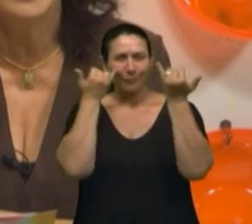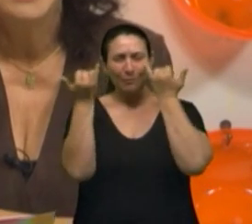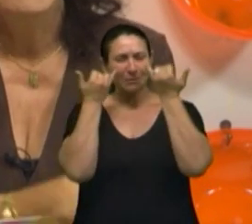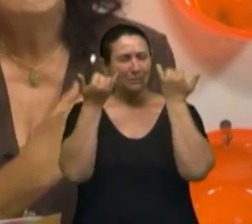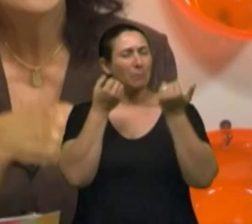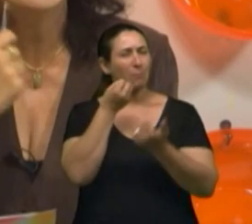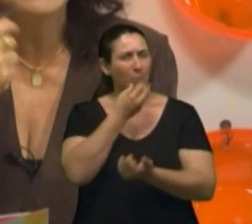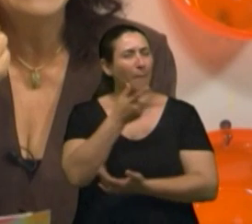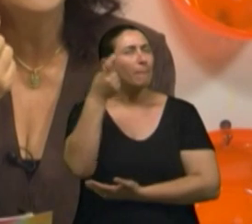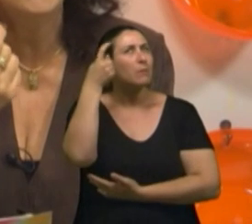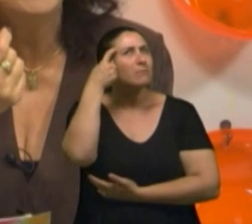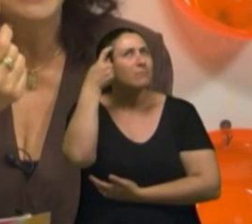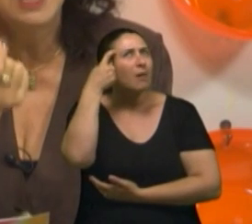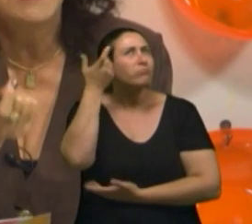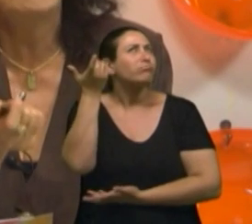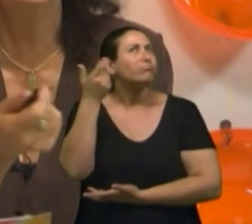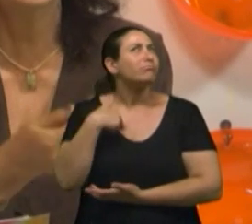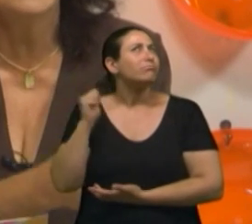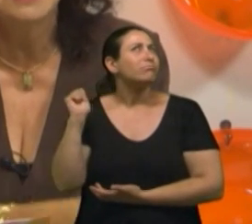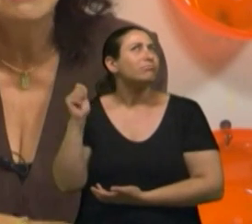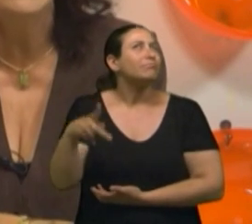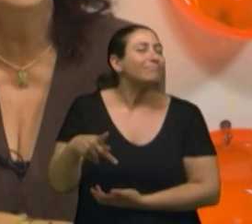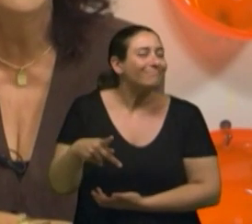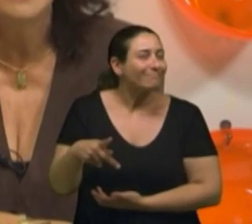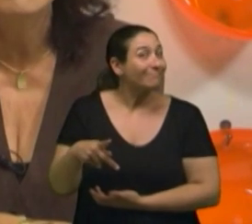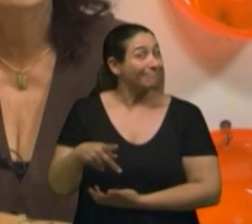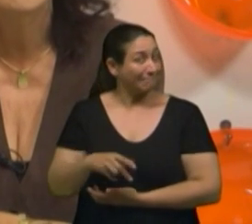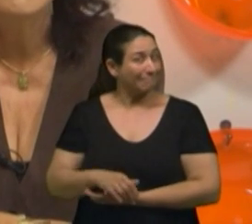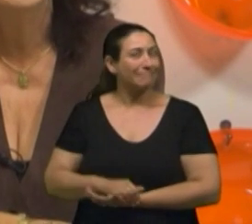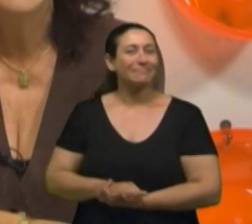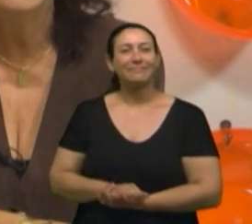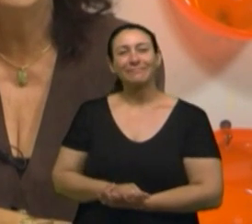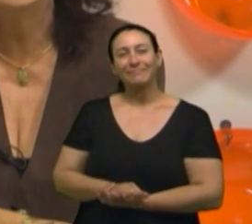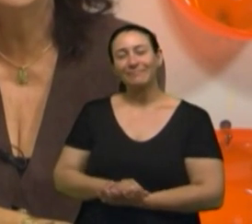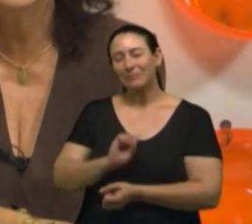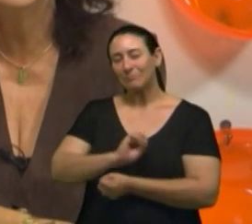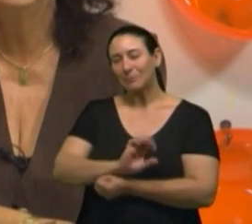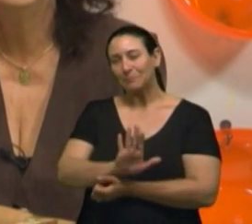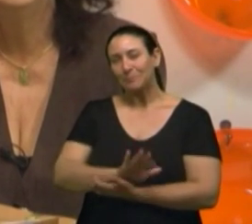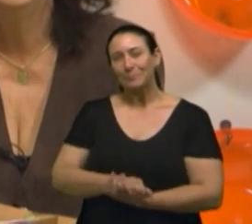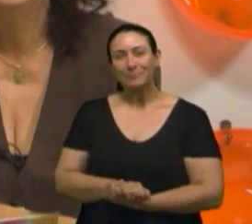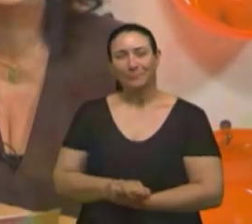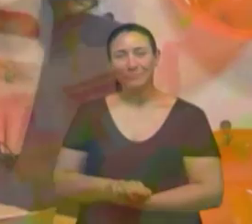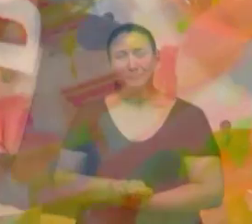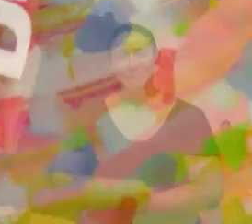para a gente pensar sobre aposentadoria. Já voltamos.